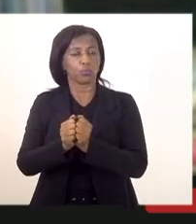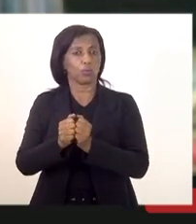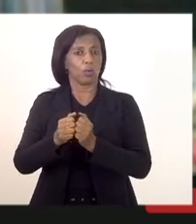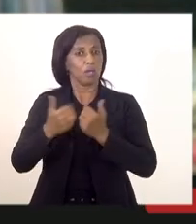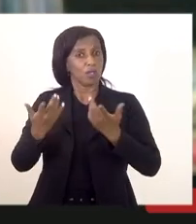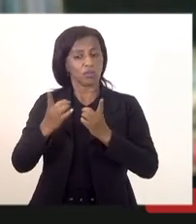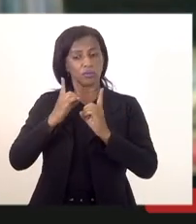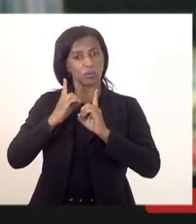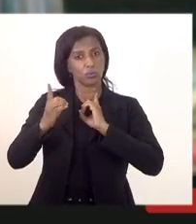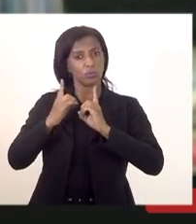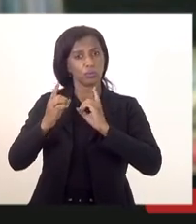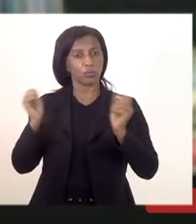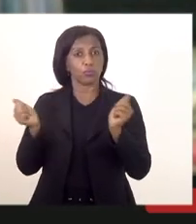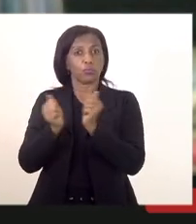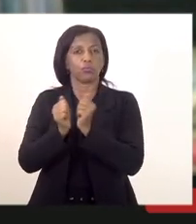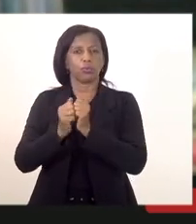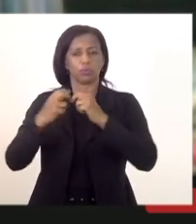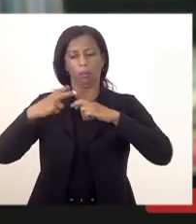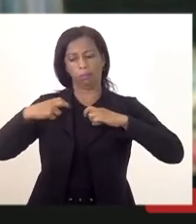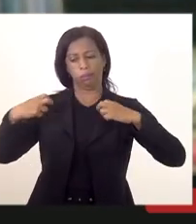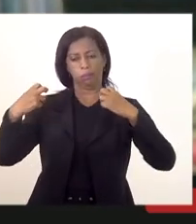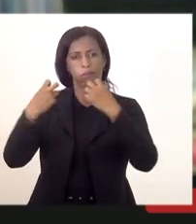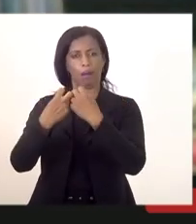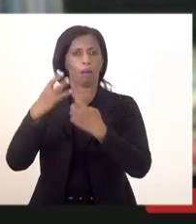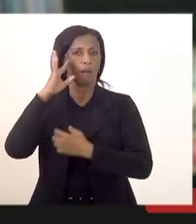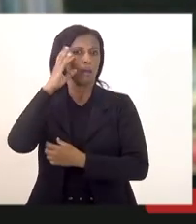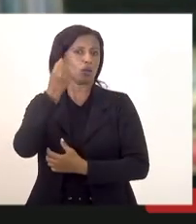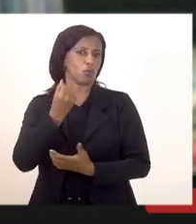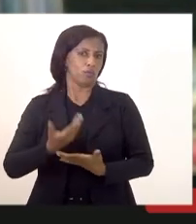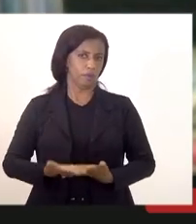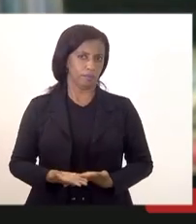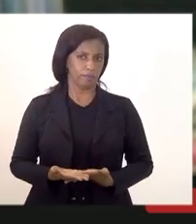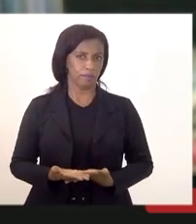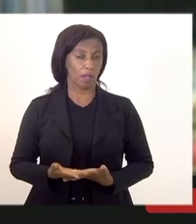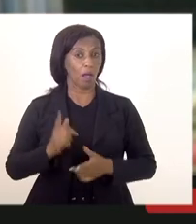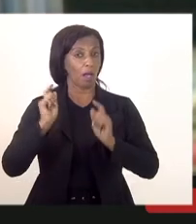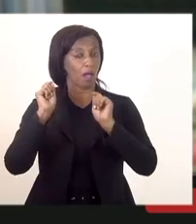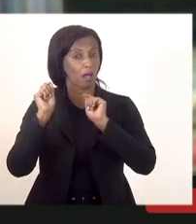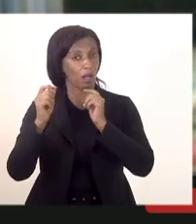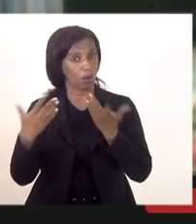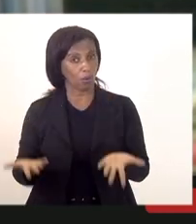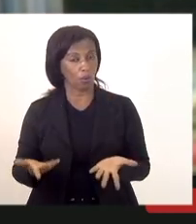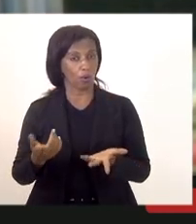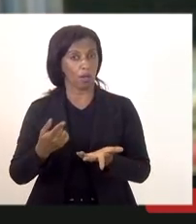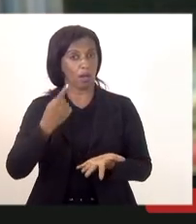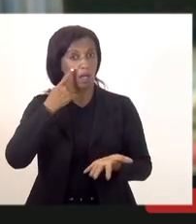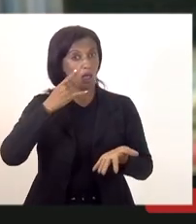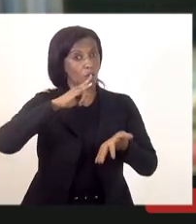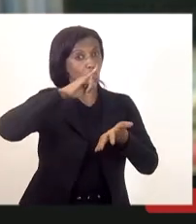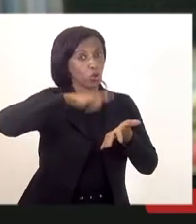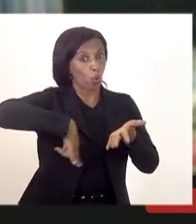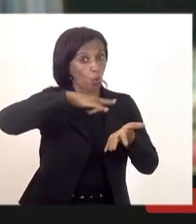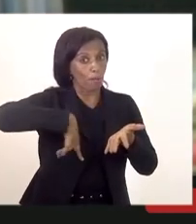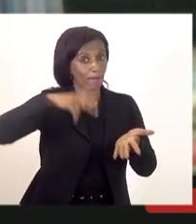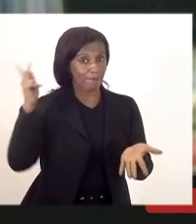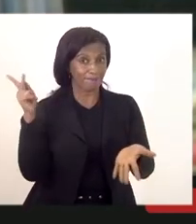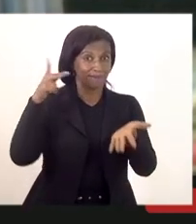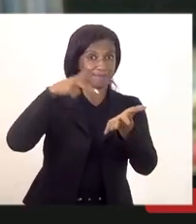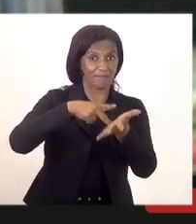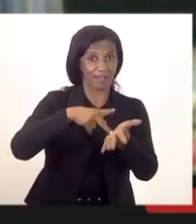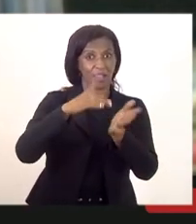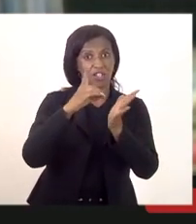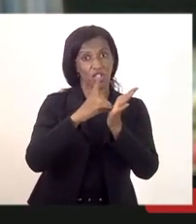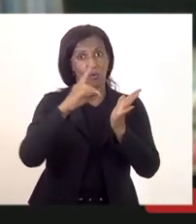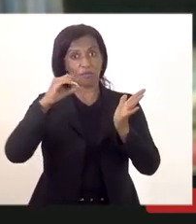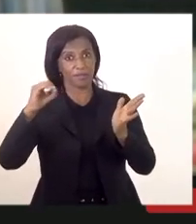discutir isso juntos para arrumarmos uma solução agora o que vale documento oficial é o diário oficial se não tem publicação